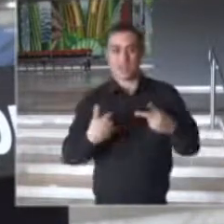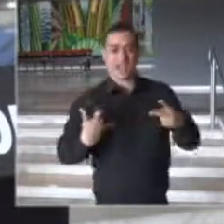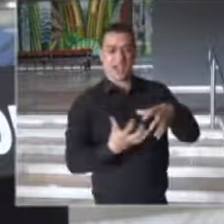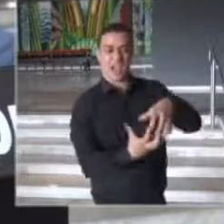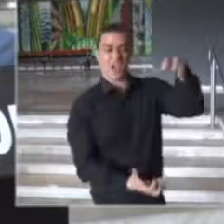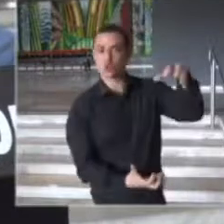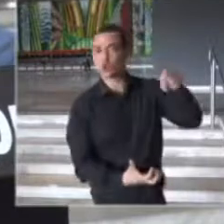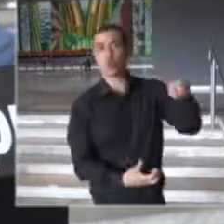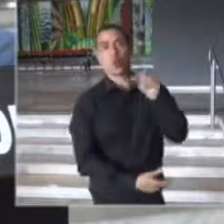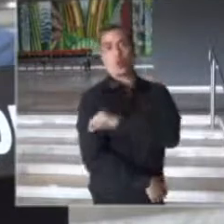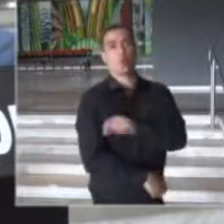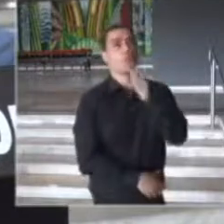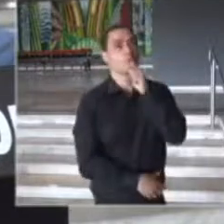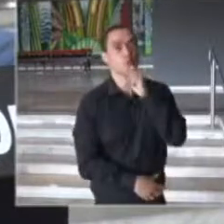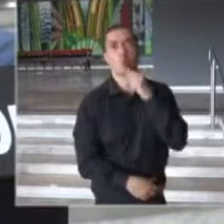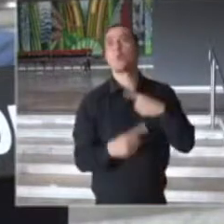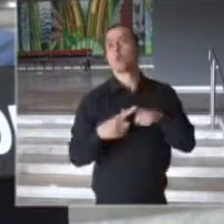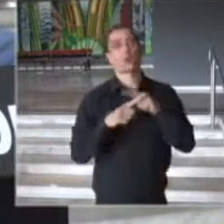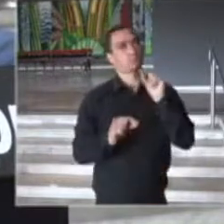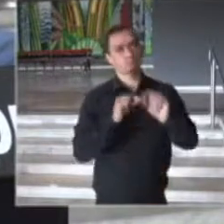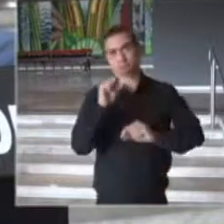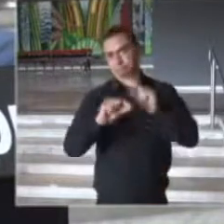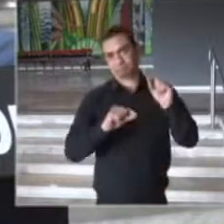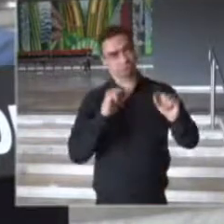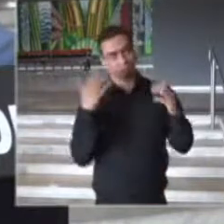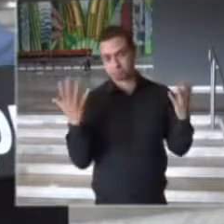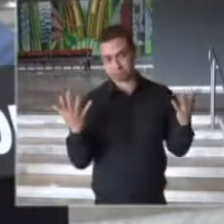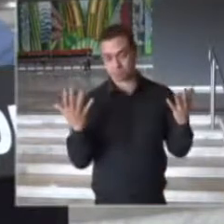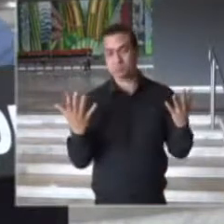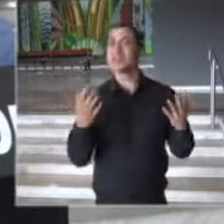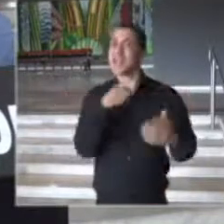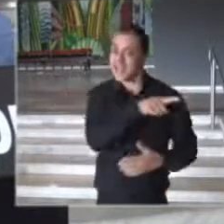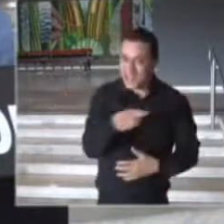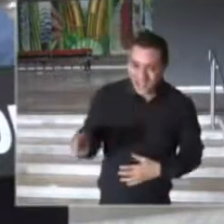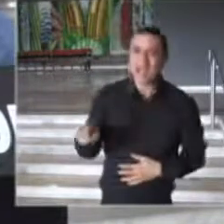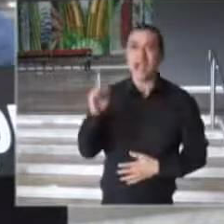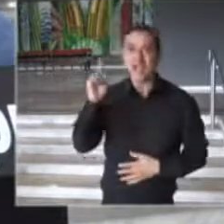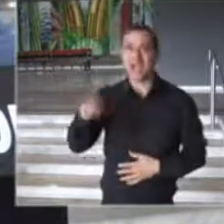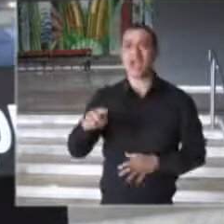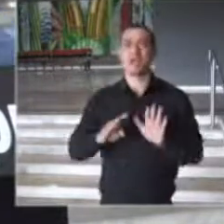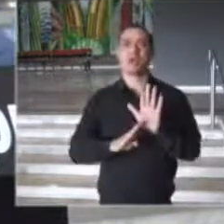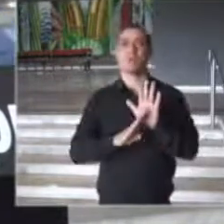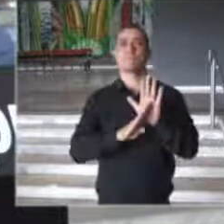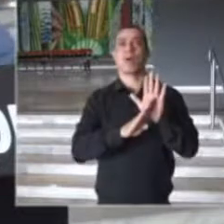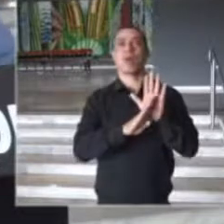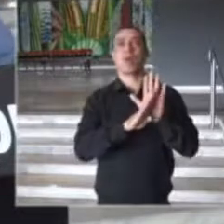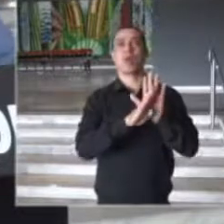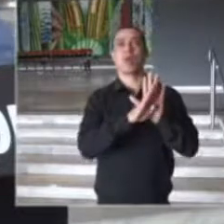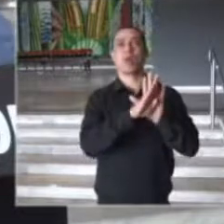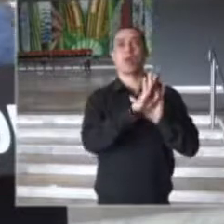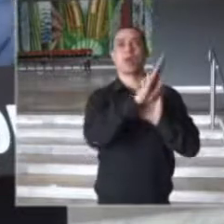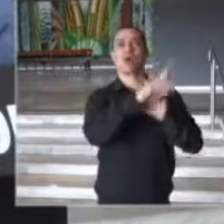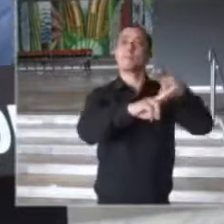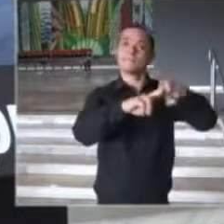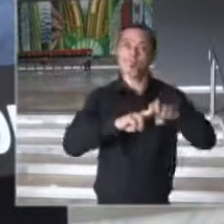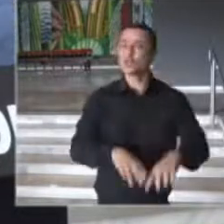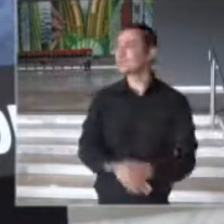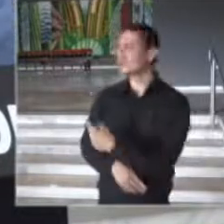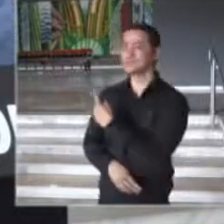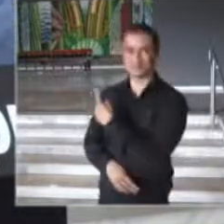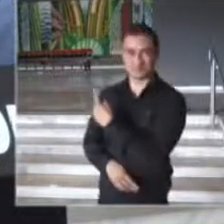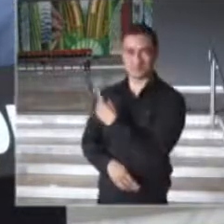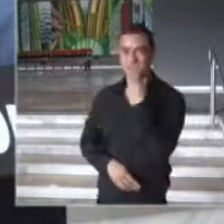razão ou outra não foram vacinados, é que são responsáveis por esse acréscimo que